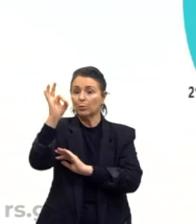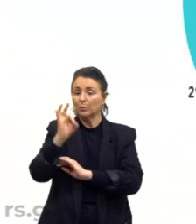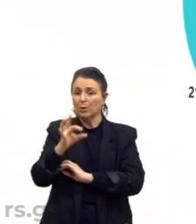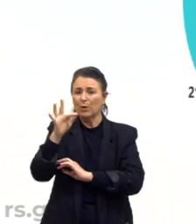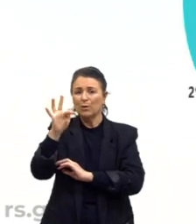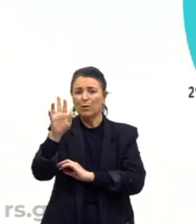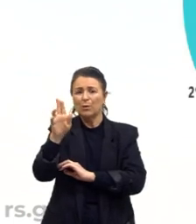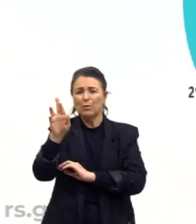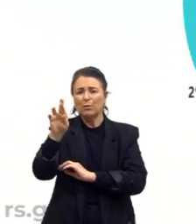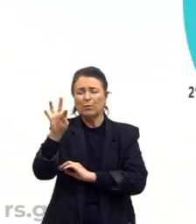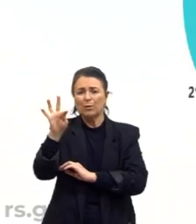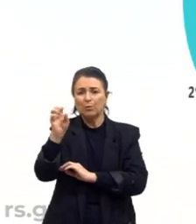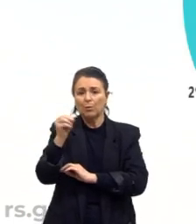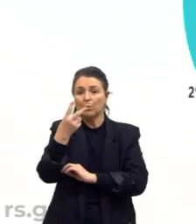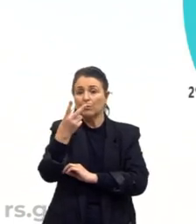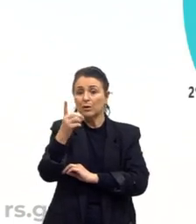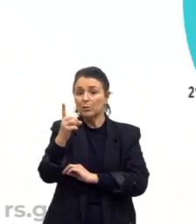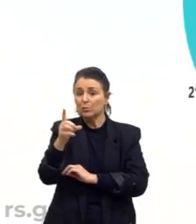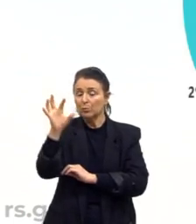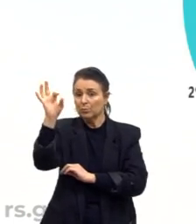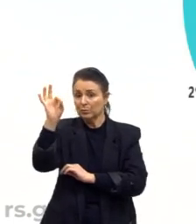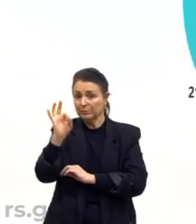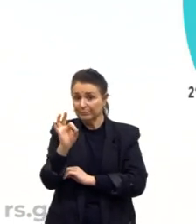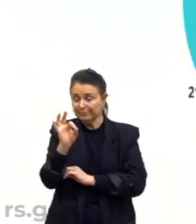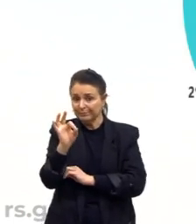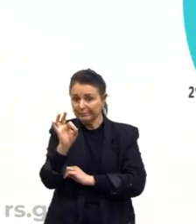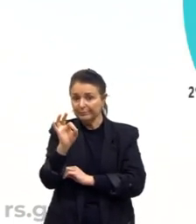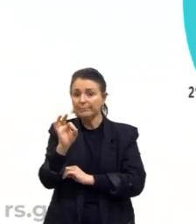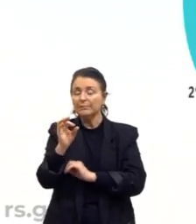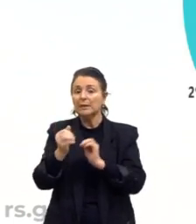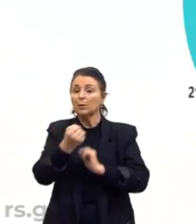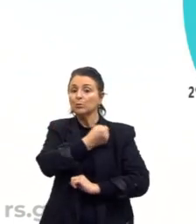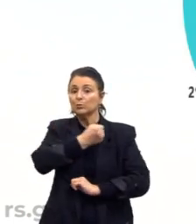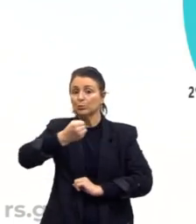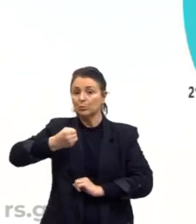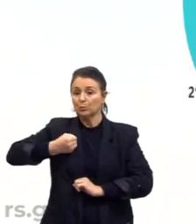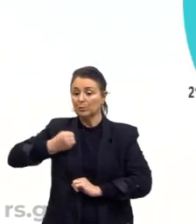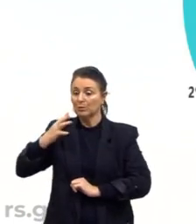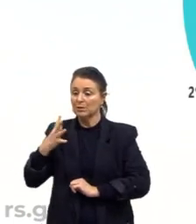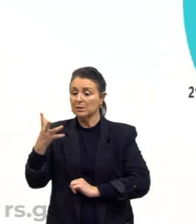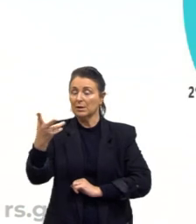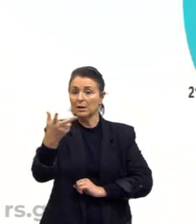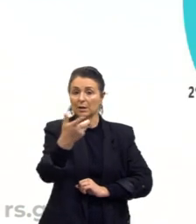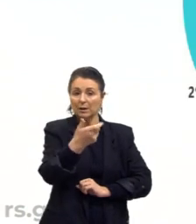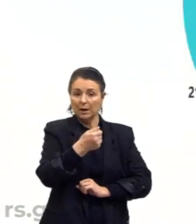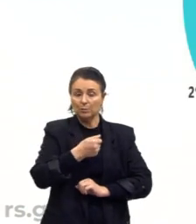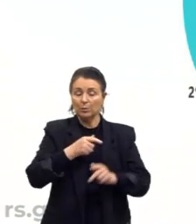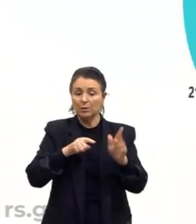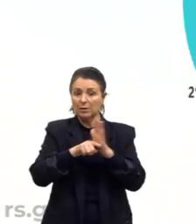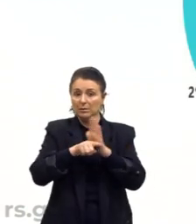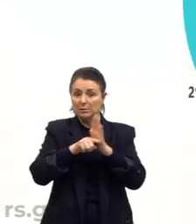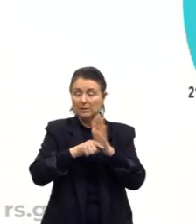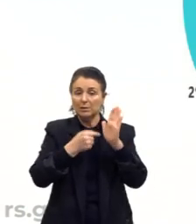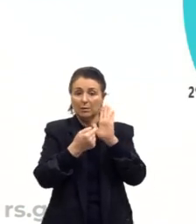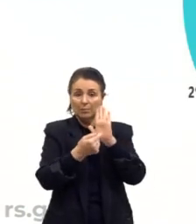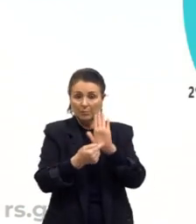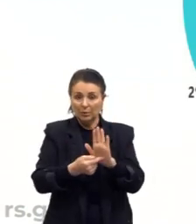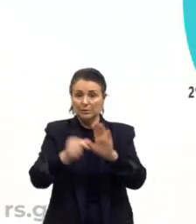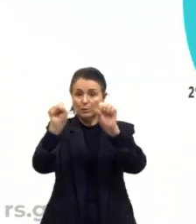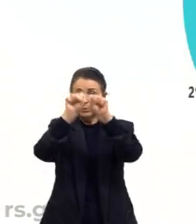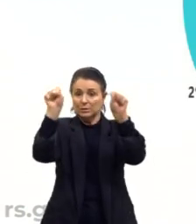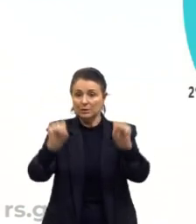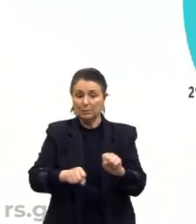furto, 21%, e assim por diante os números que temos aí em relação ao sistema penitenciário brasileiro.